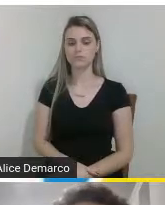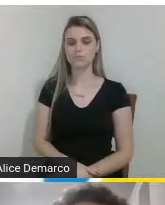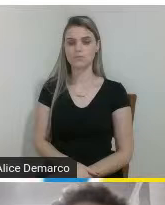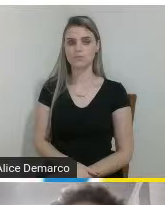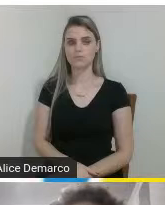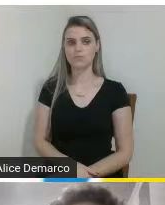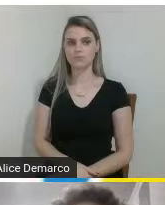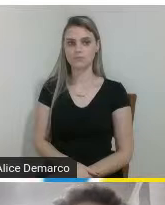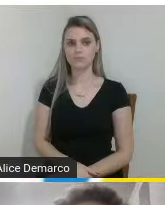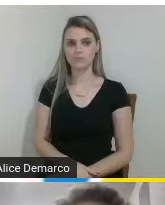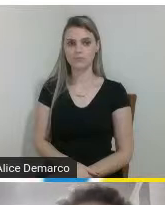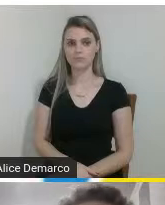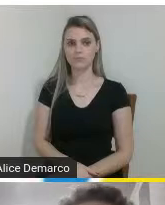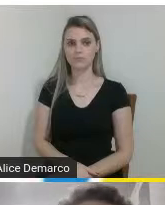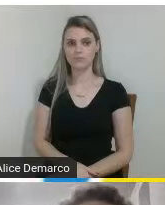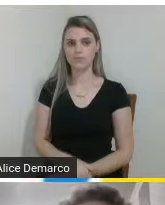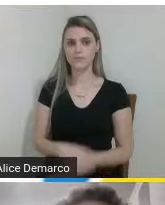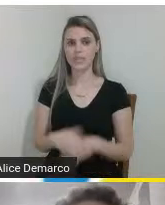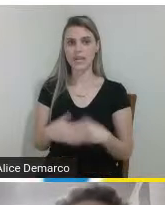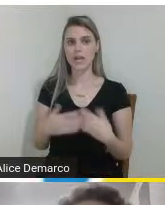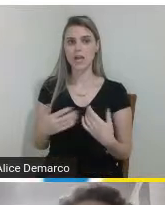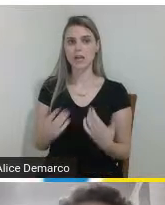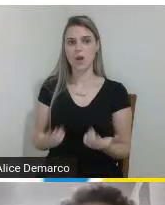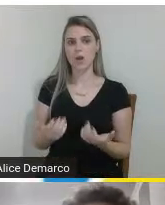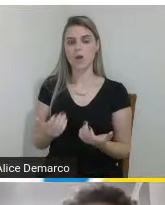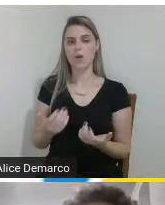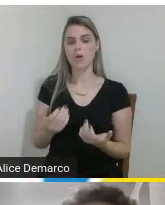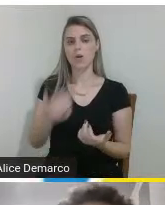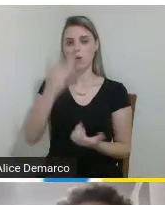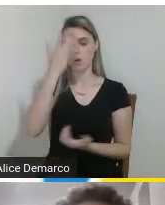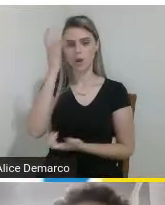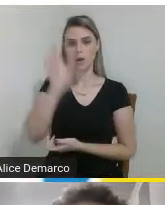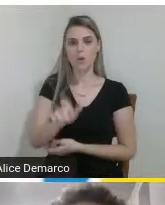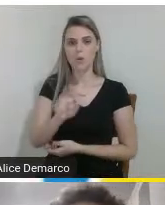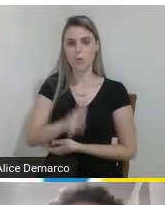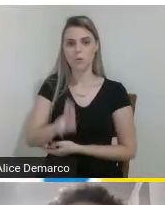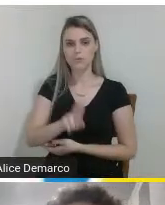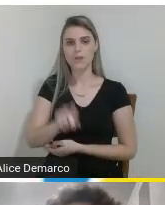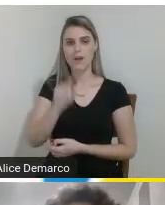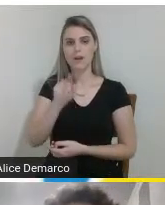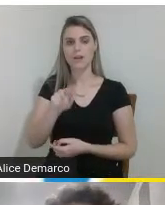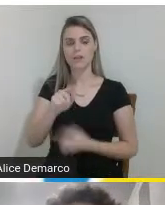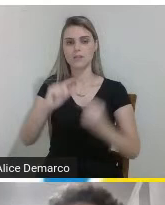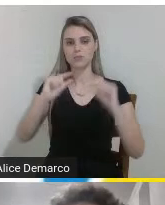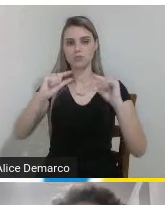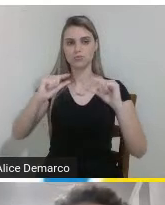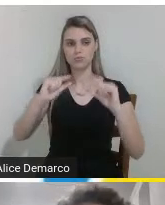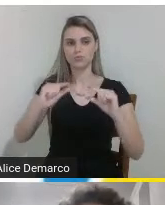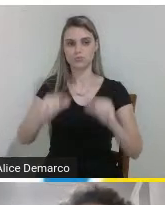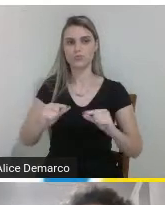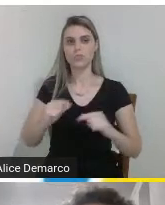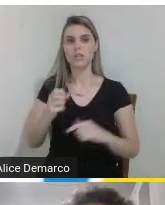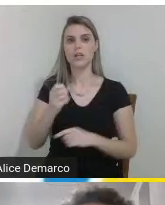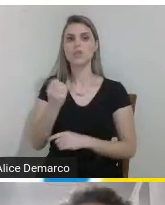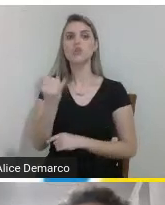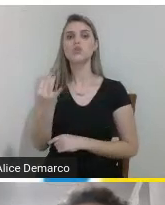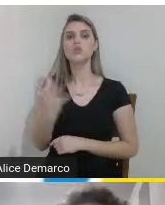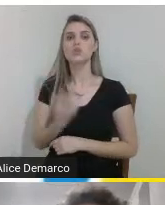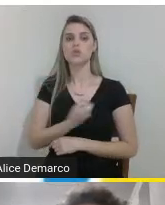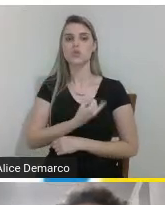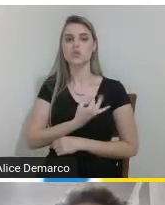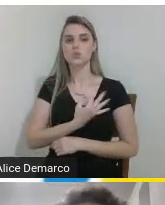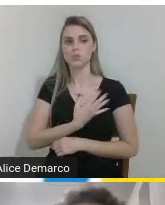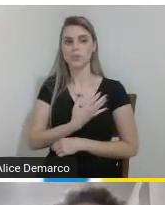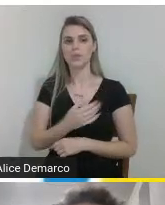então quando o usuário clicar em uma dessas categorias no caso foi clicado na categoria números ele vai ser direcionado para uma